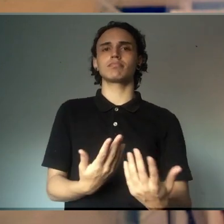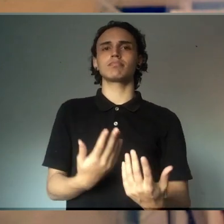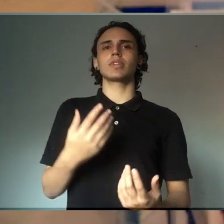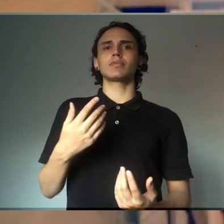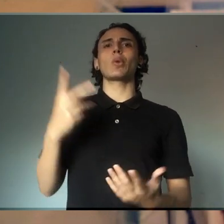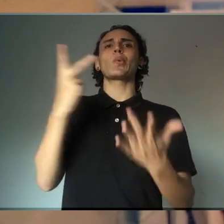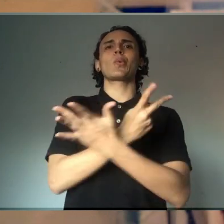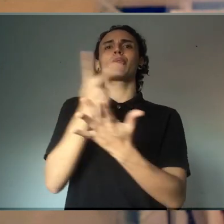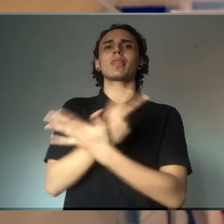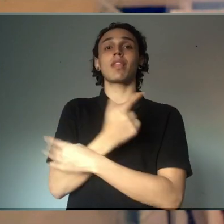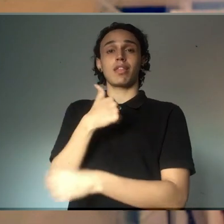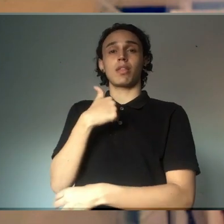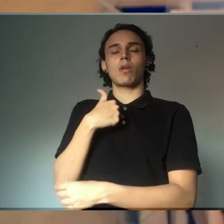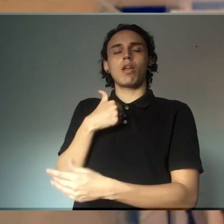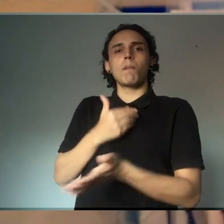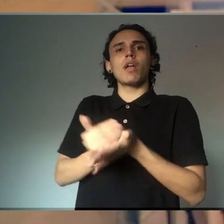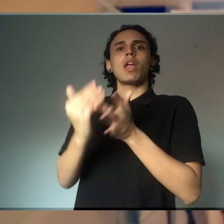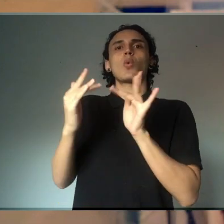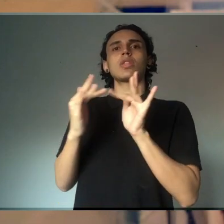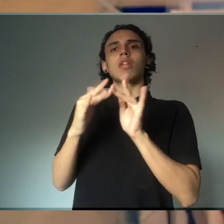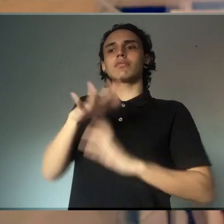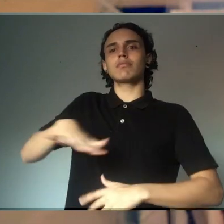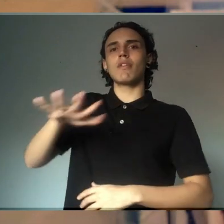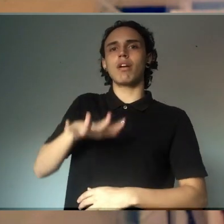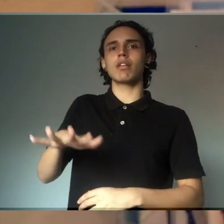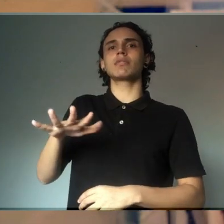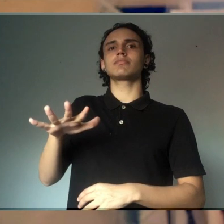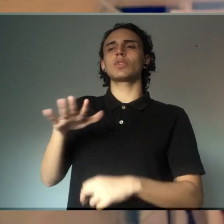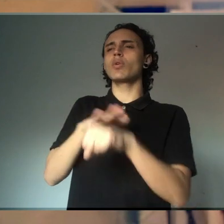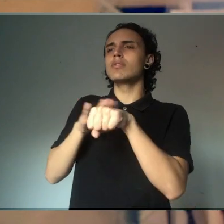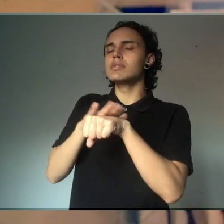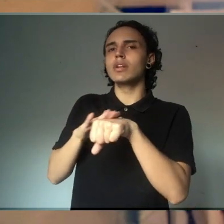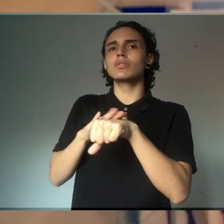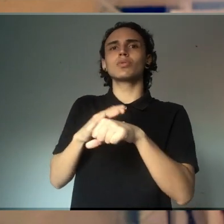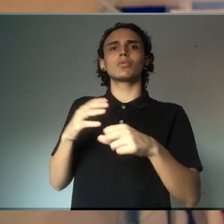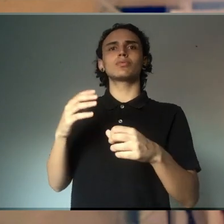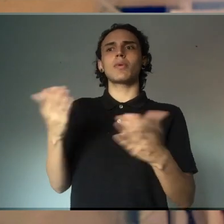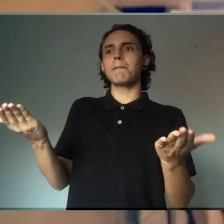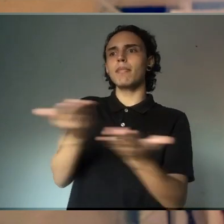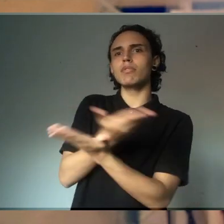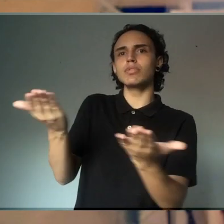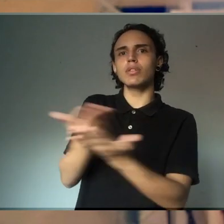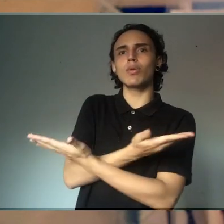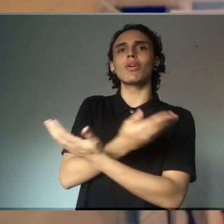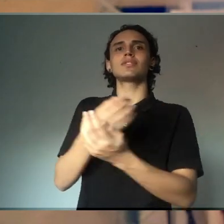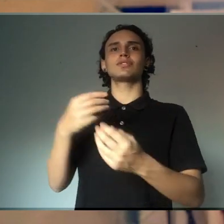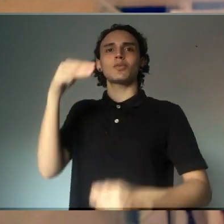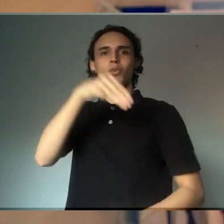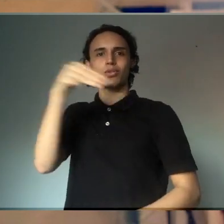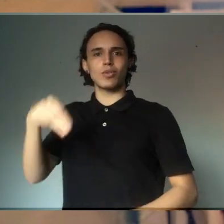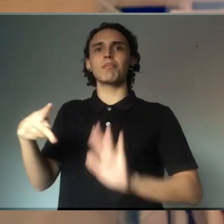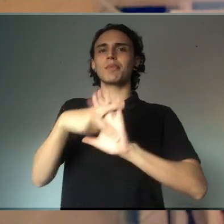particularmente me aproximei desse tema ouvindo muitas vezes os mediadores, os monitores dos museus,